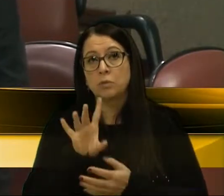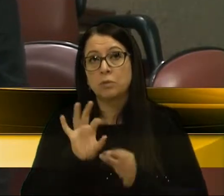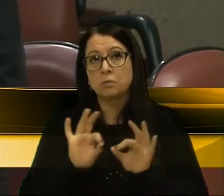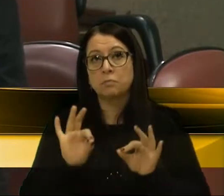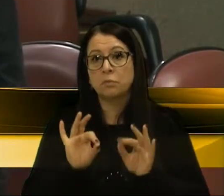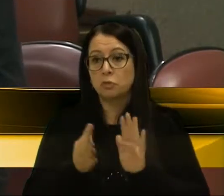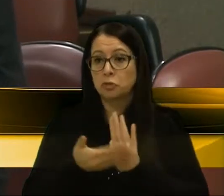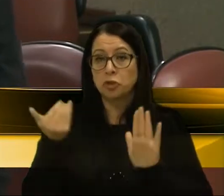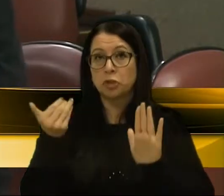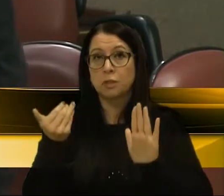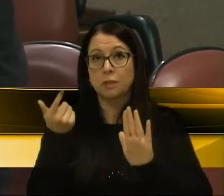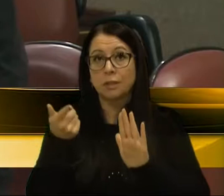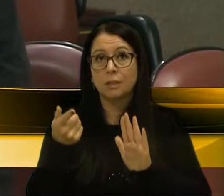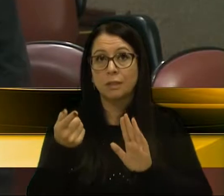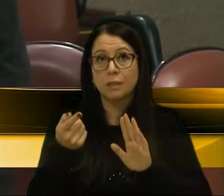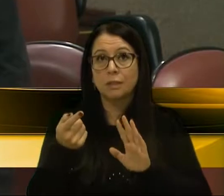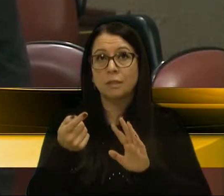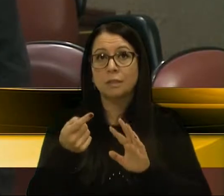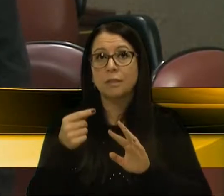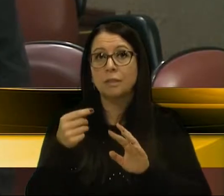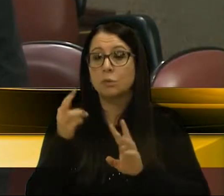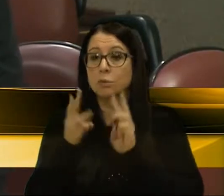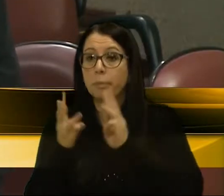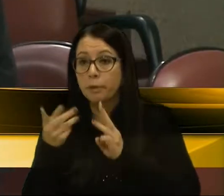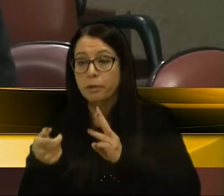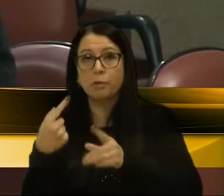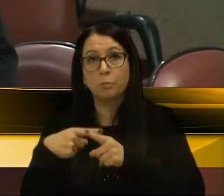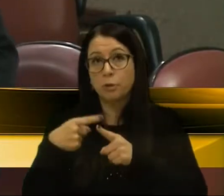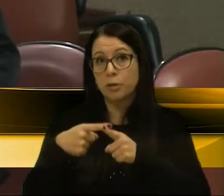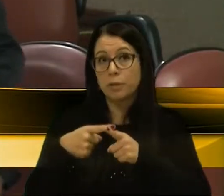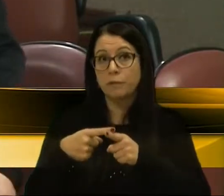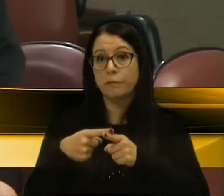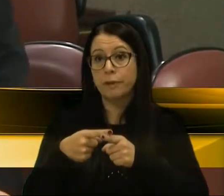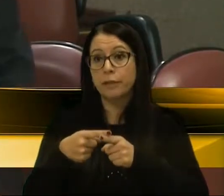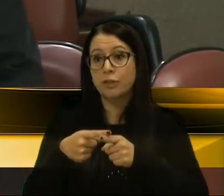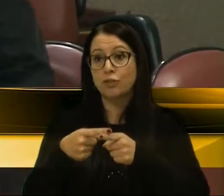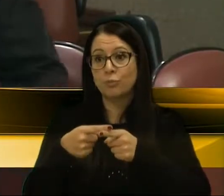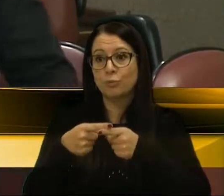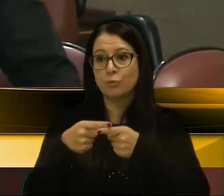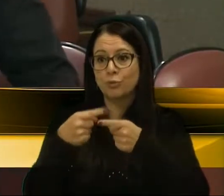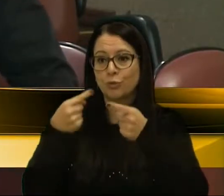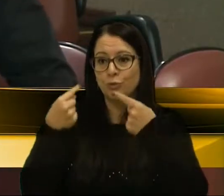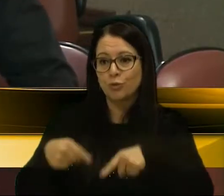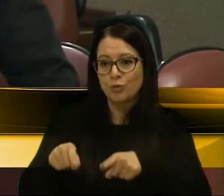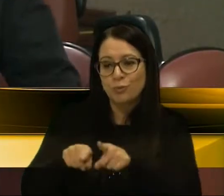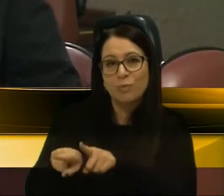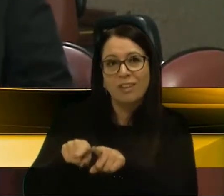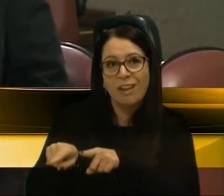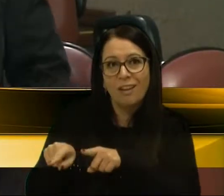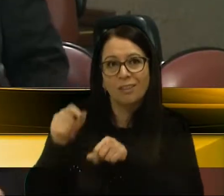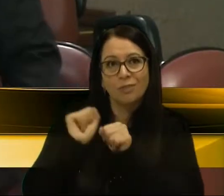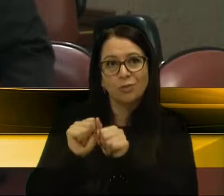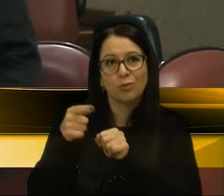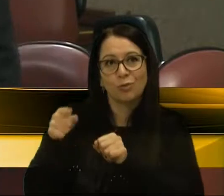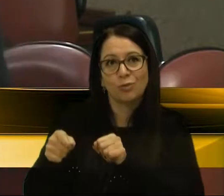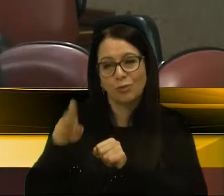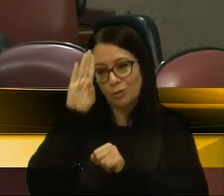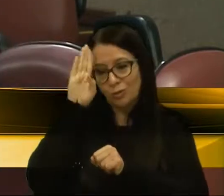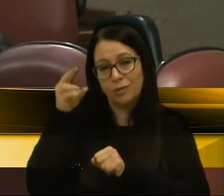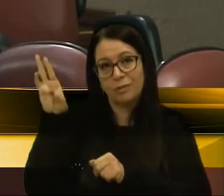elimina esse transporte seletivo, porque ele, na realidade, vai concorrer diretamente com o